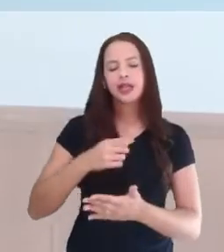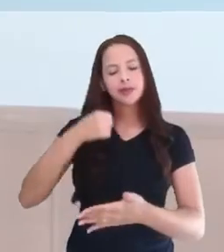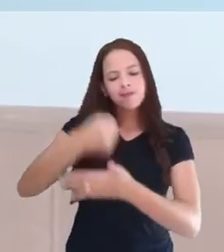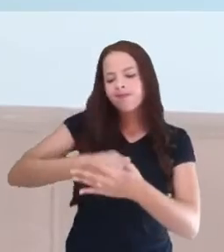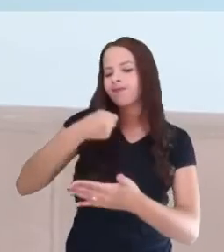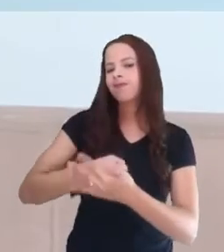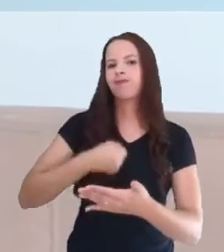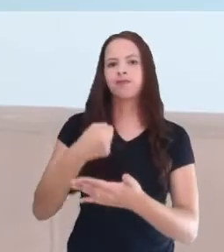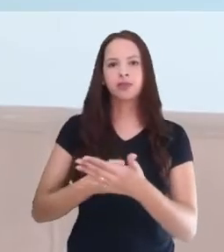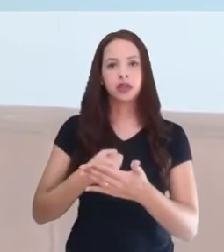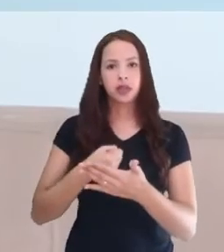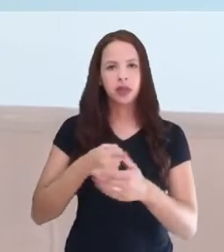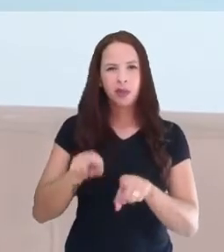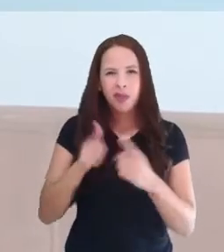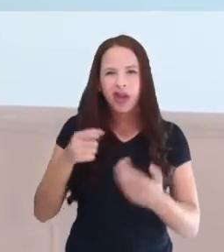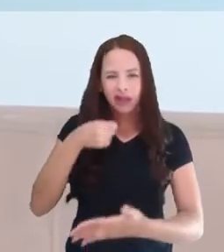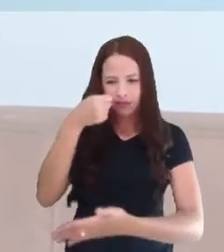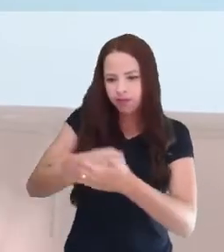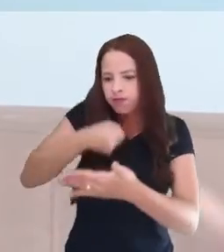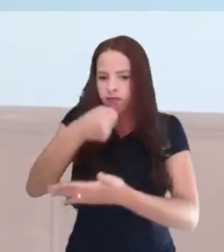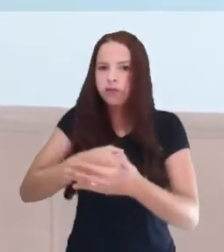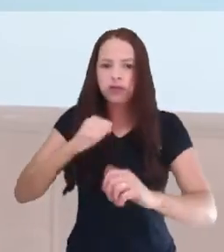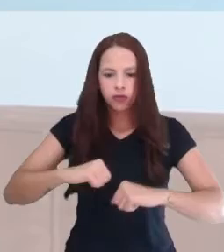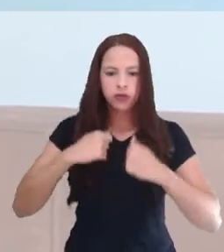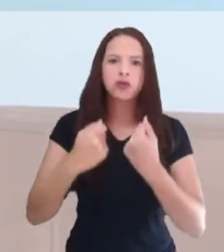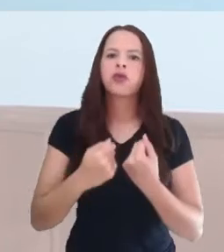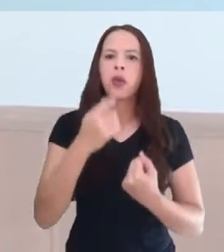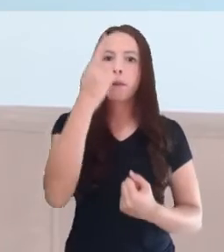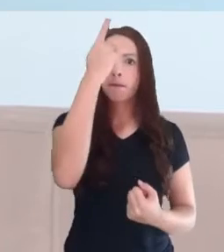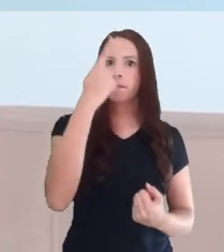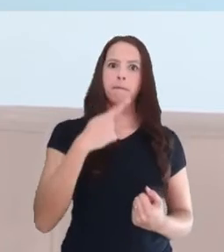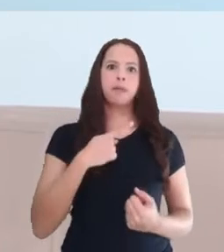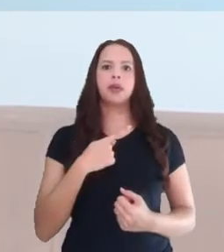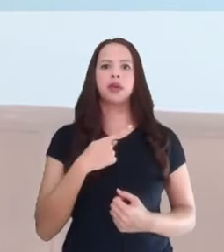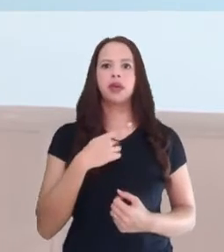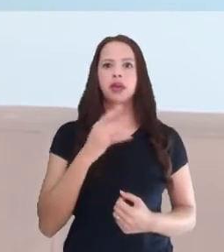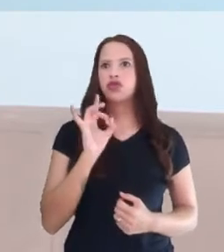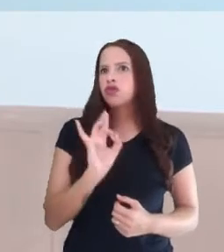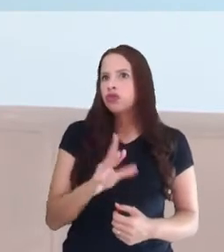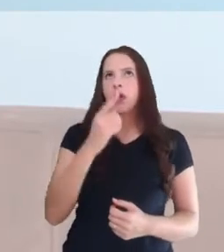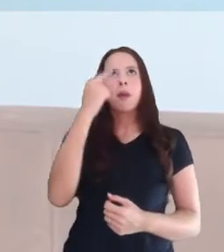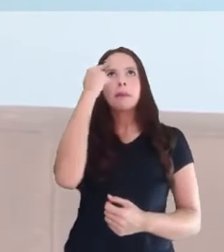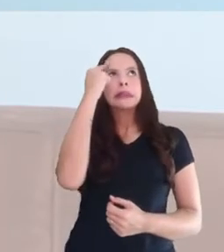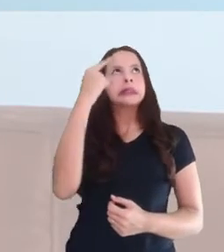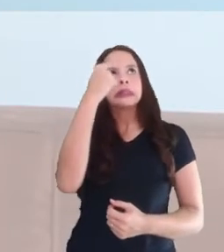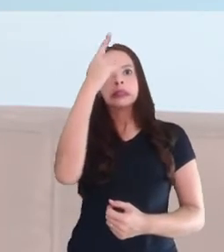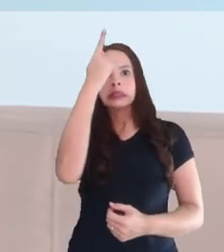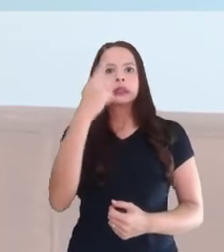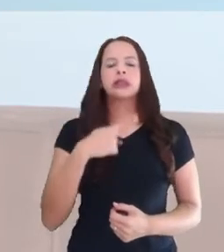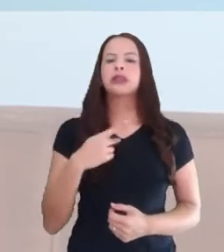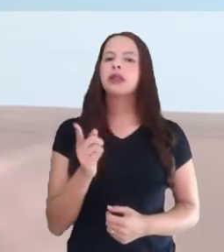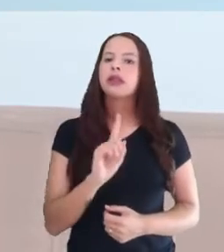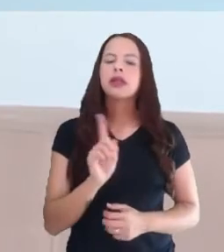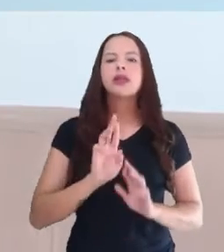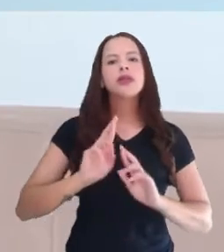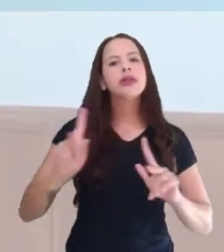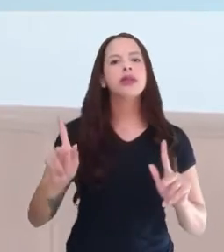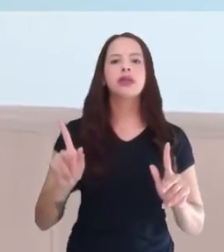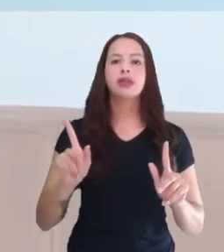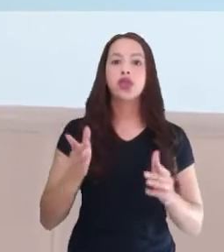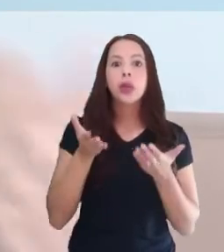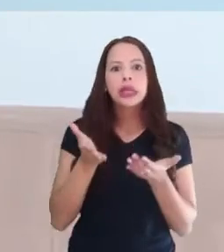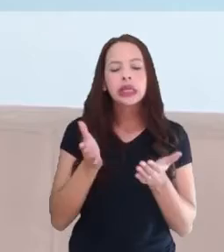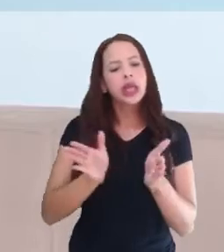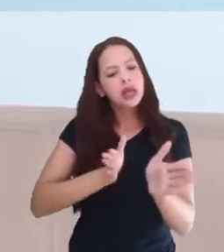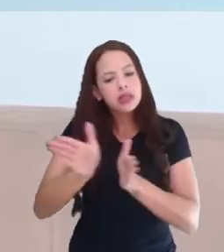Só que eu nunca lutei, só por mim, eu sempre busquei, assim, ter acesso às